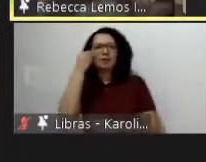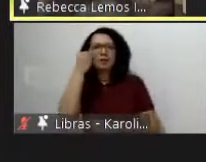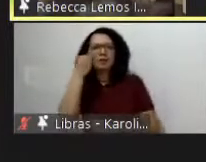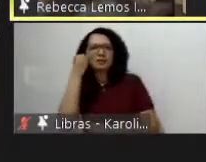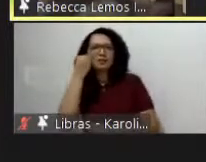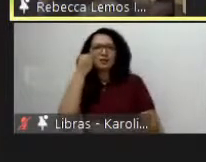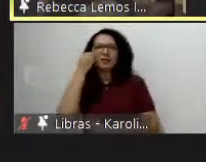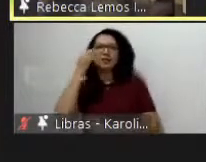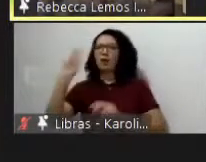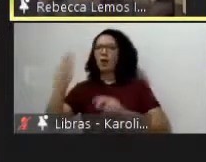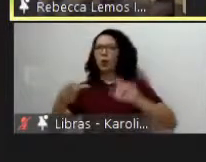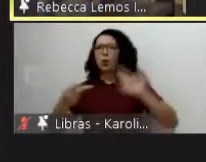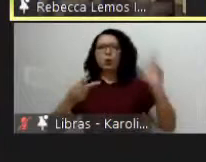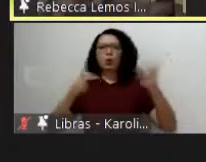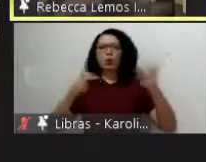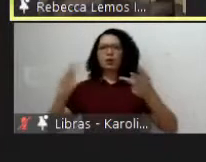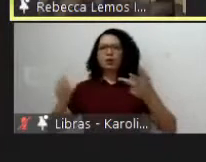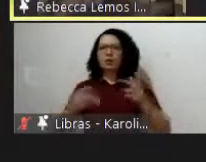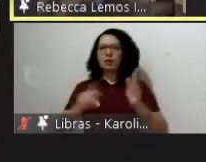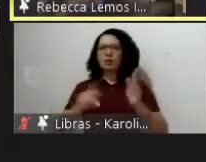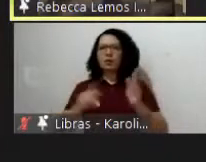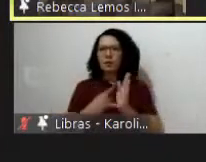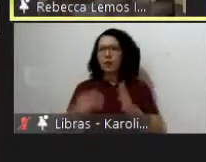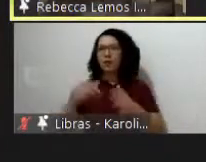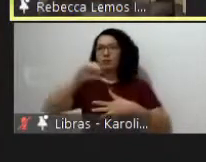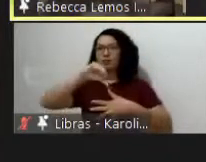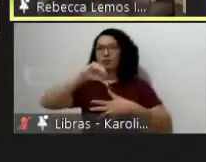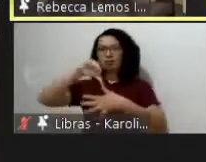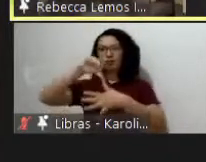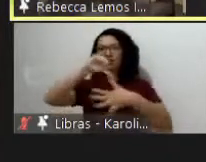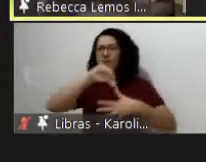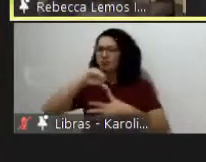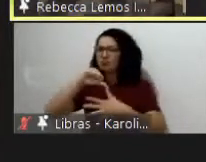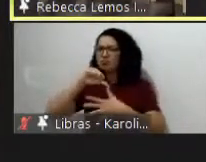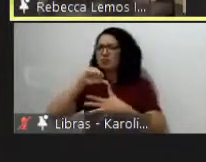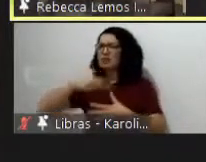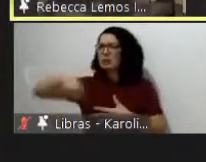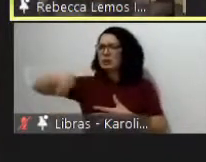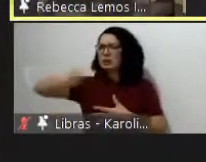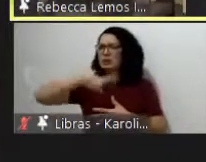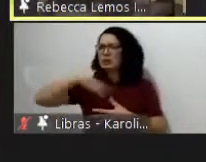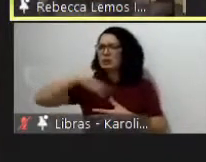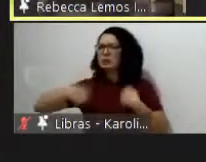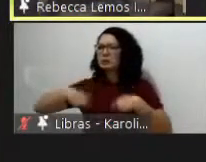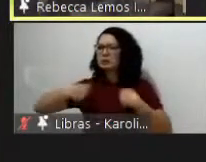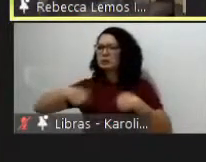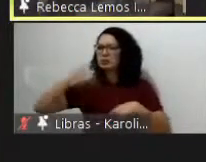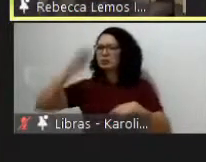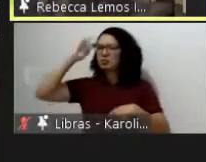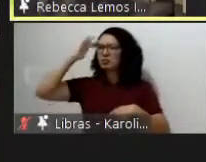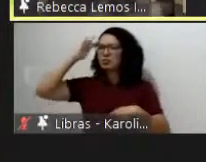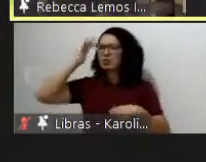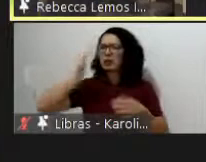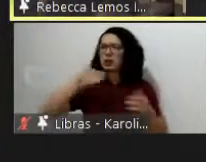para a gente entender como esse processo funciona eu posso lembrar dos area studies nos